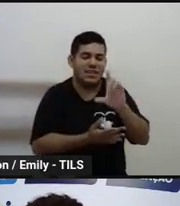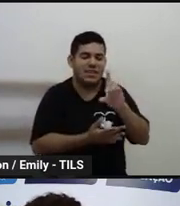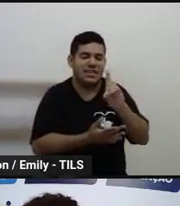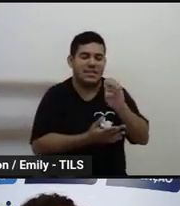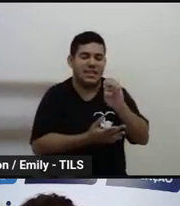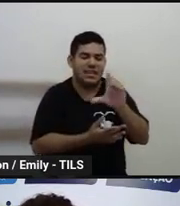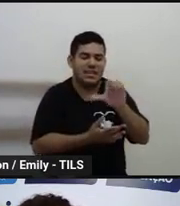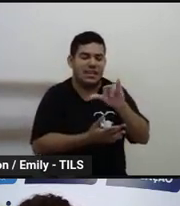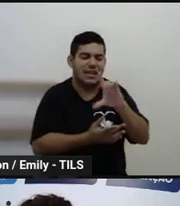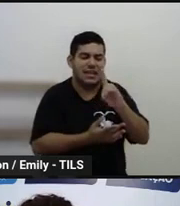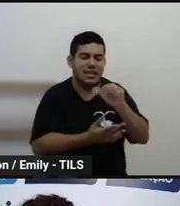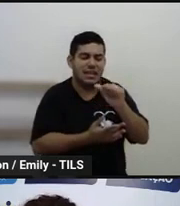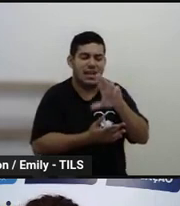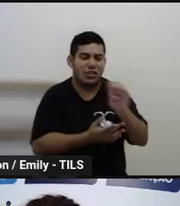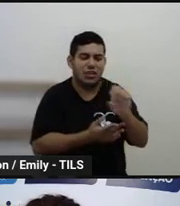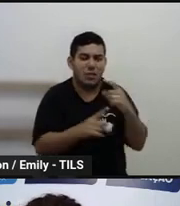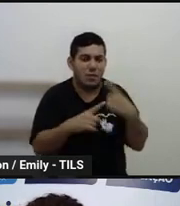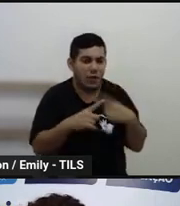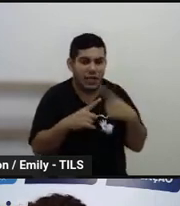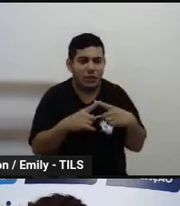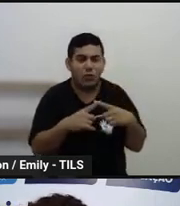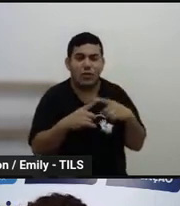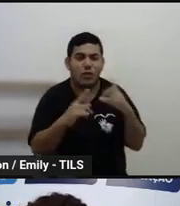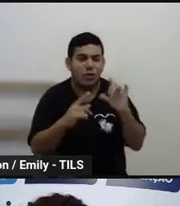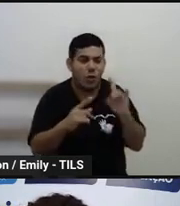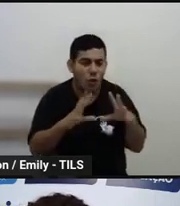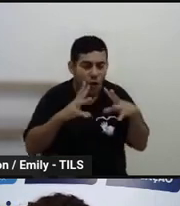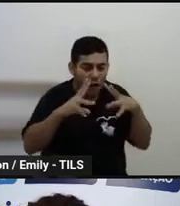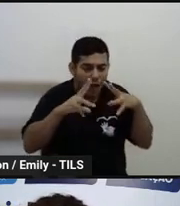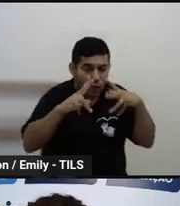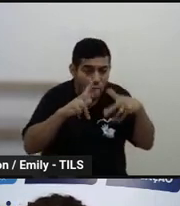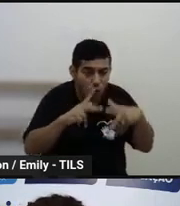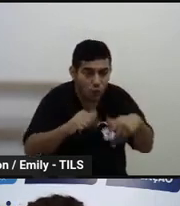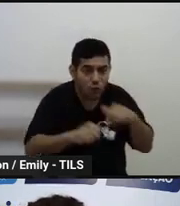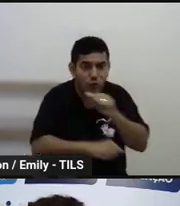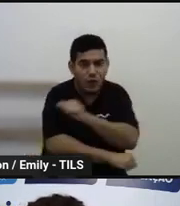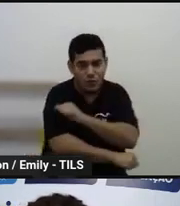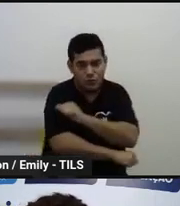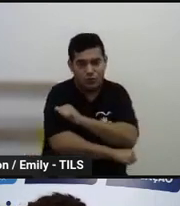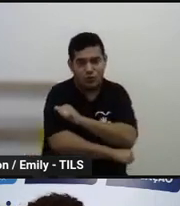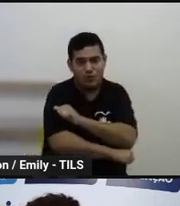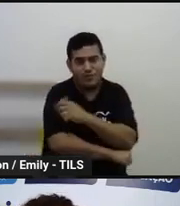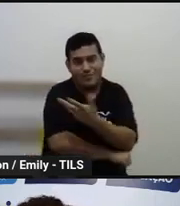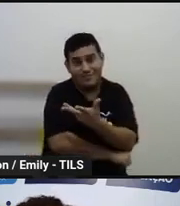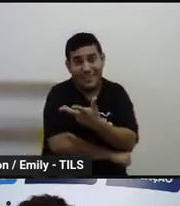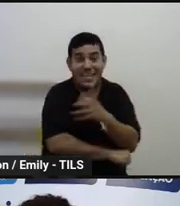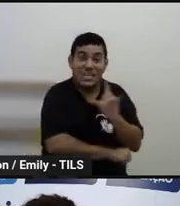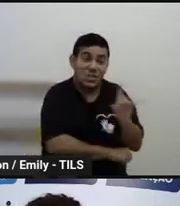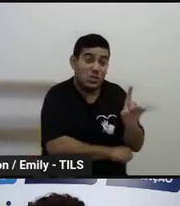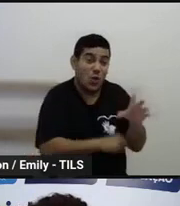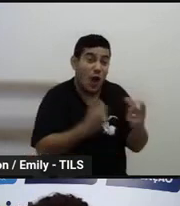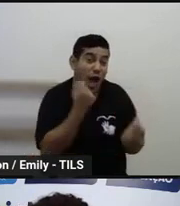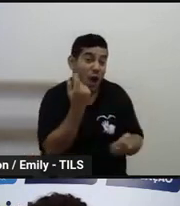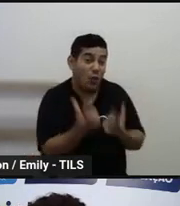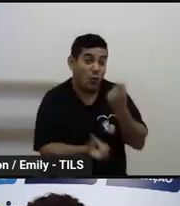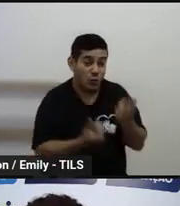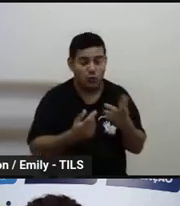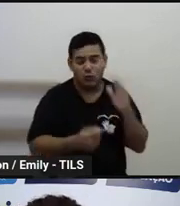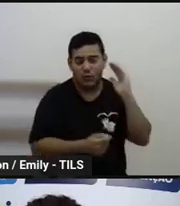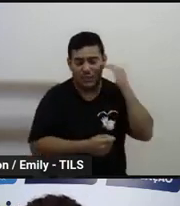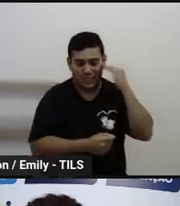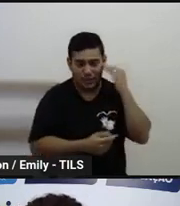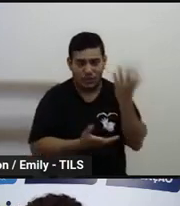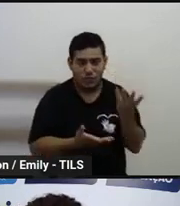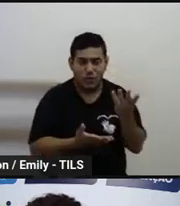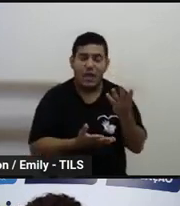Por quê? Porque ele não é aplicado a todos os estudantes dos anos iniciais. Ele não foi aplicado em todos os